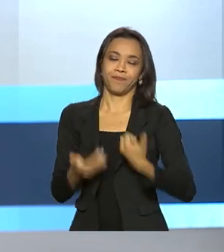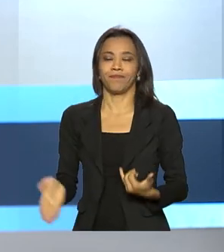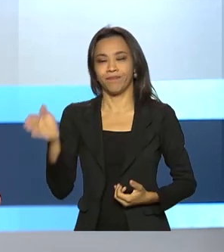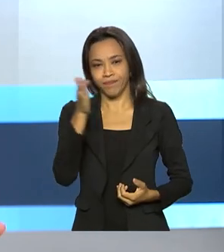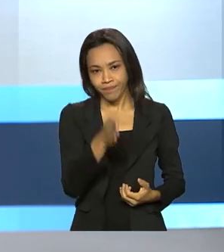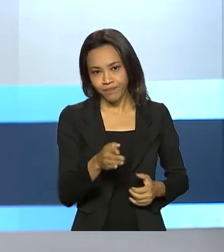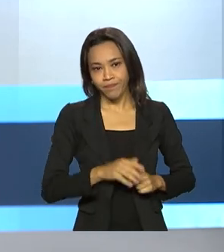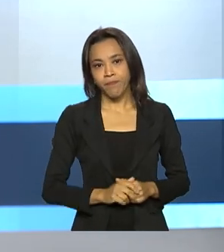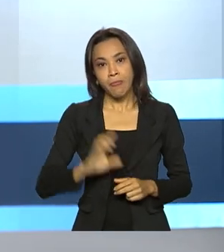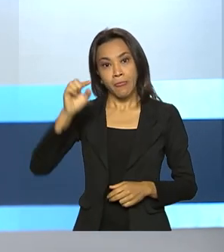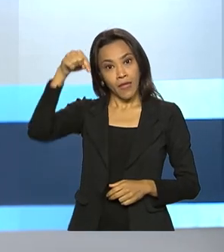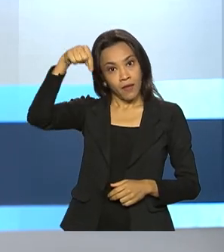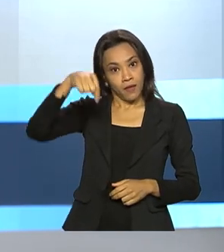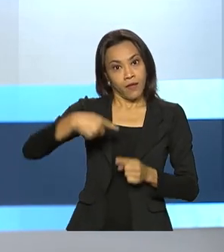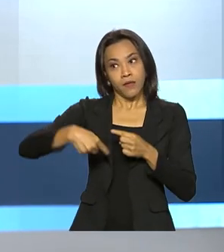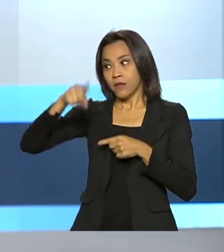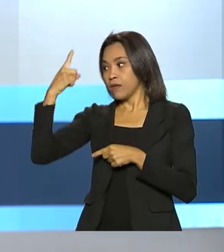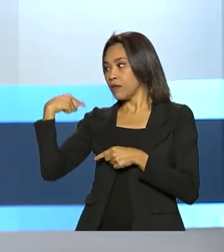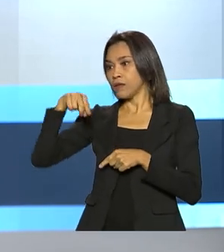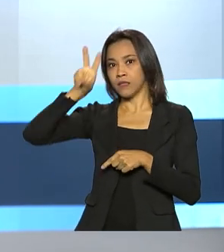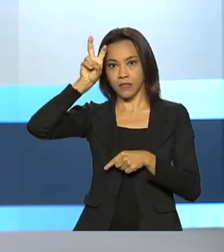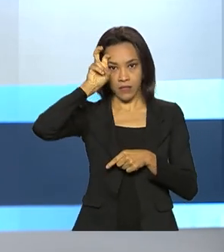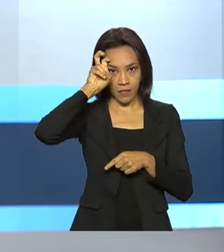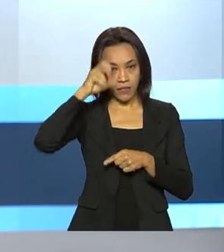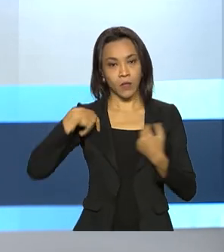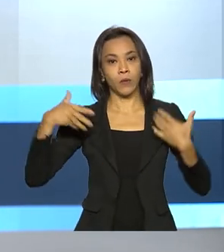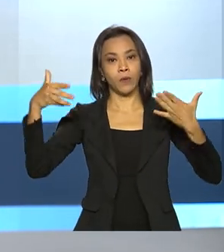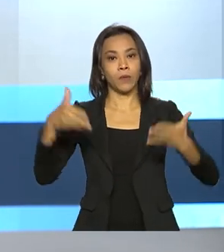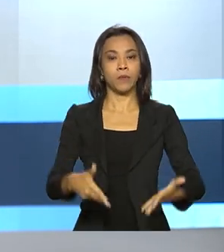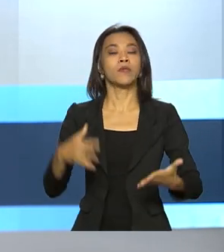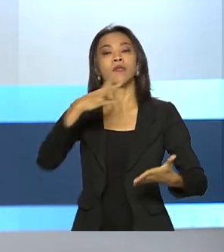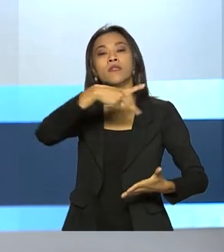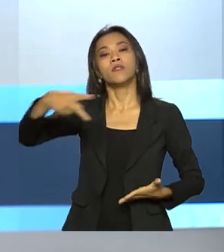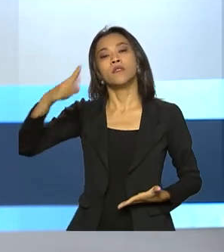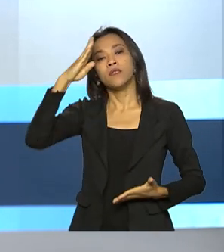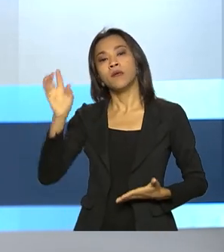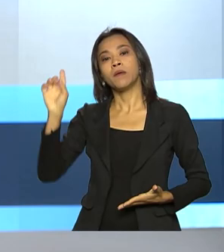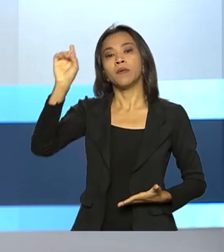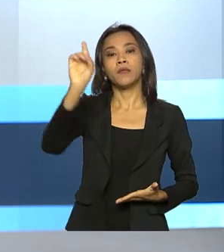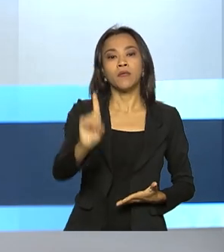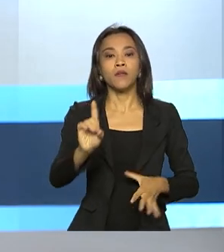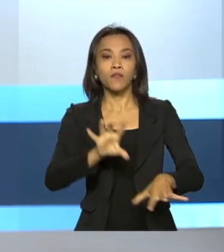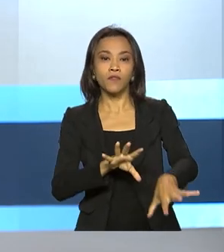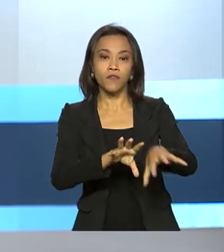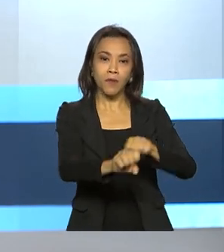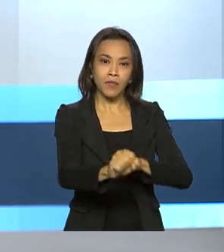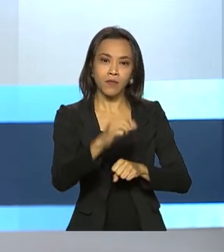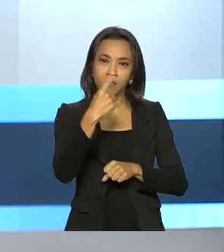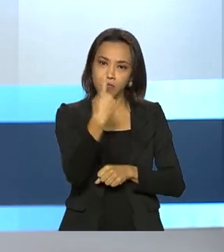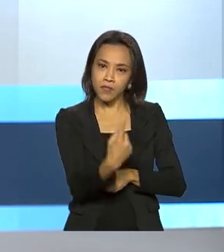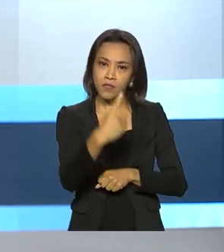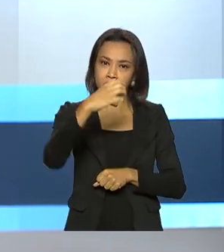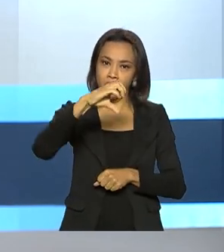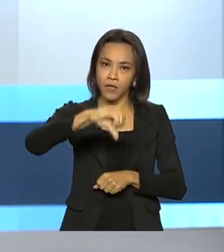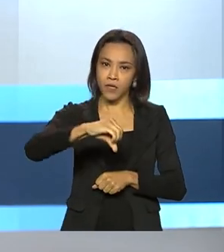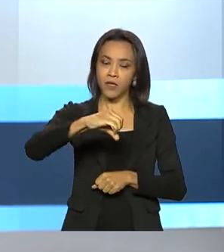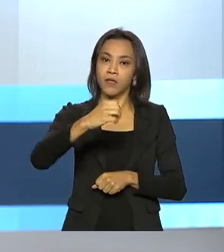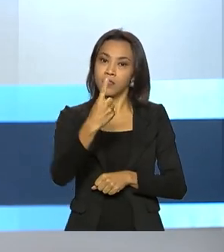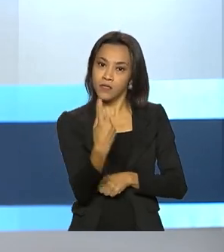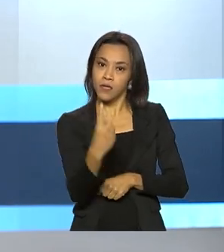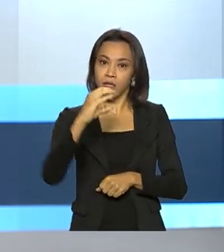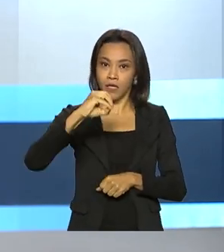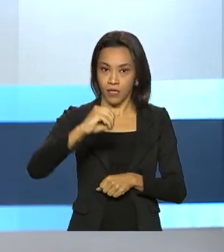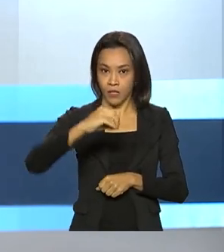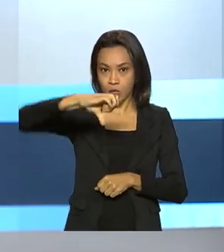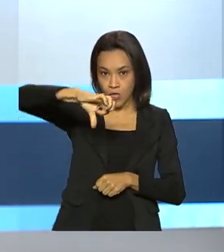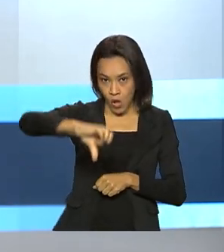E olha, nessa quinta-feira, o presidente Bolsonaro participou da cerimônia de formação de 109 aspirantes a oficial da Polícia